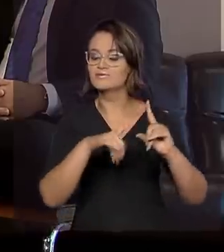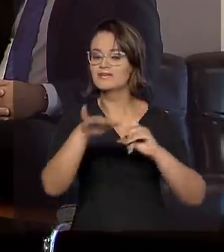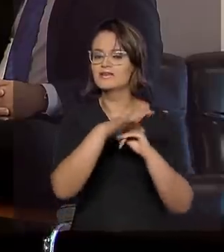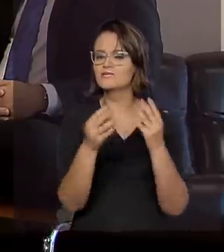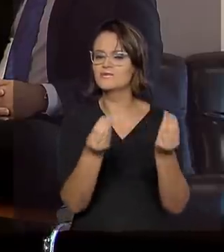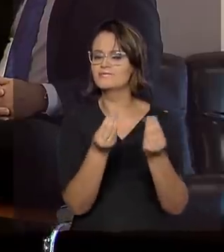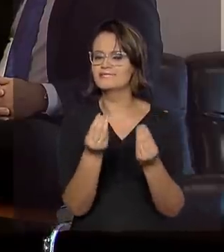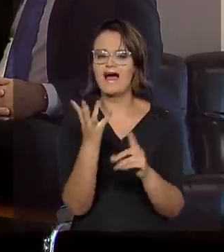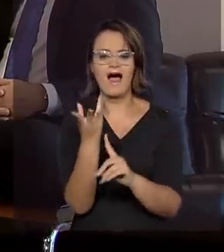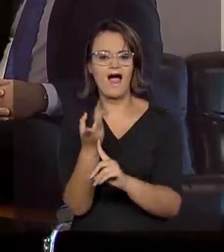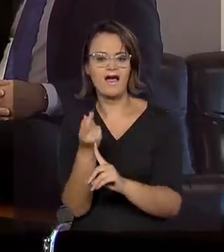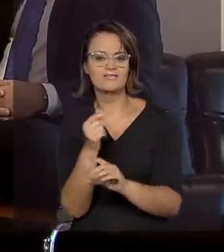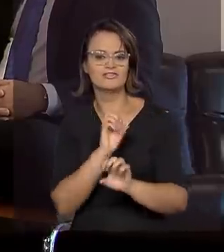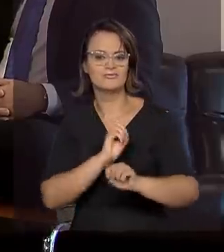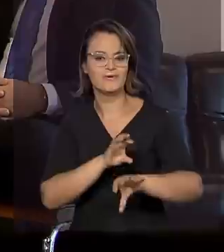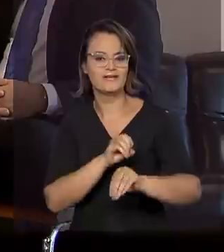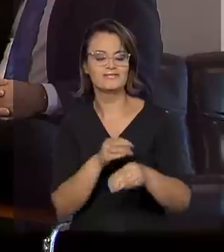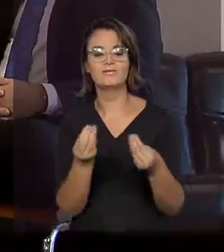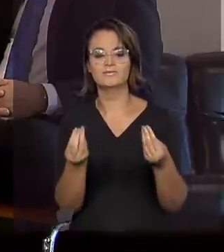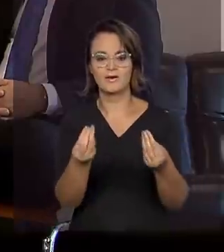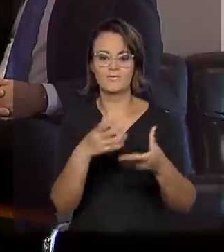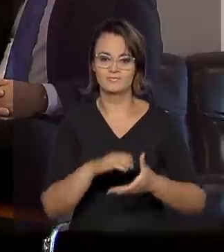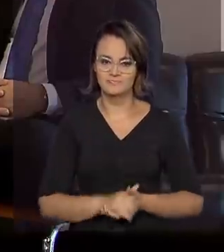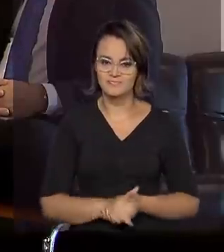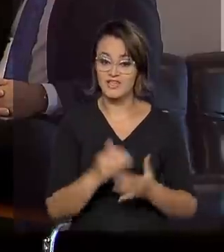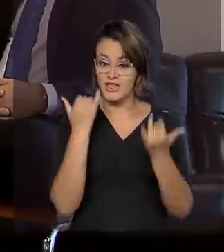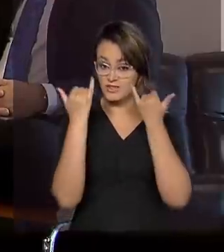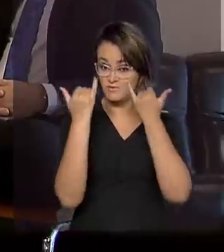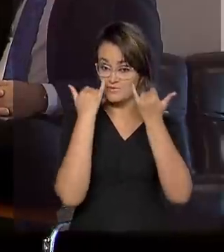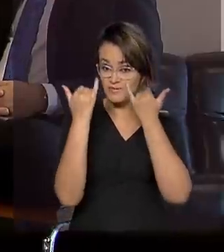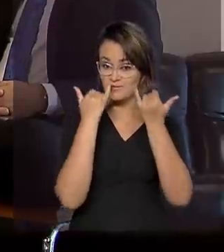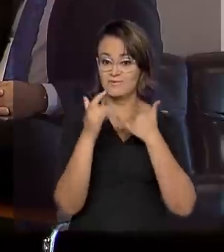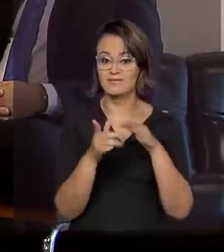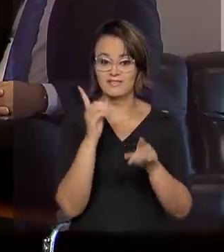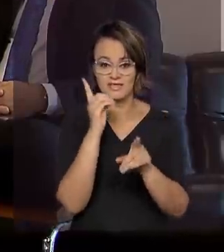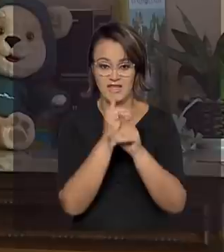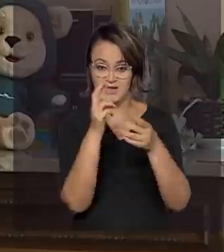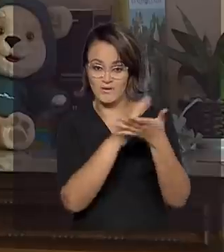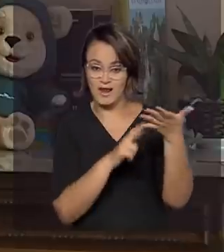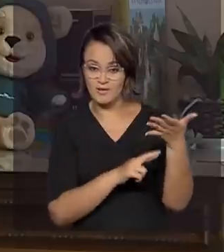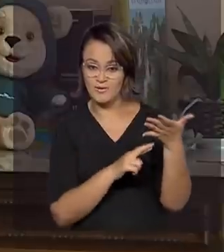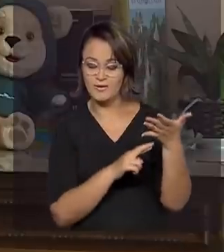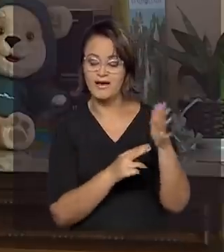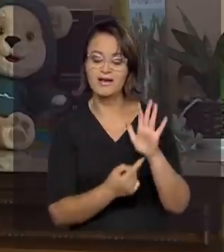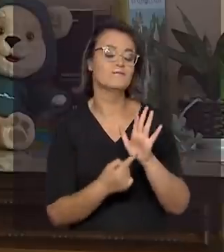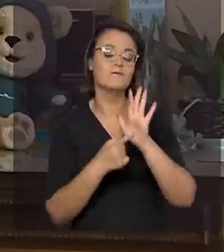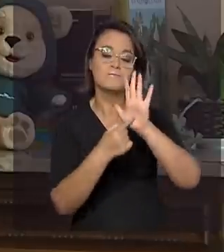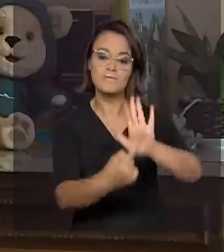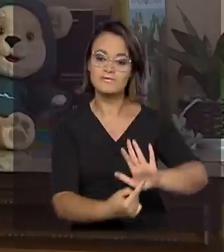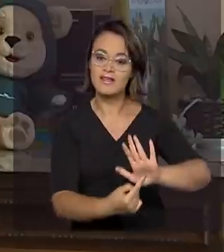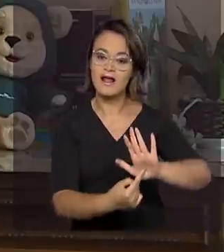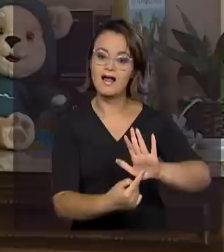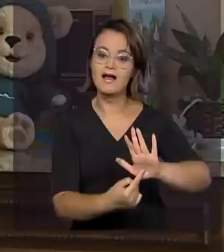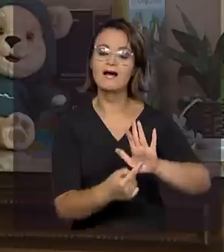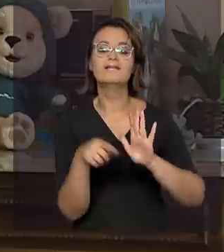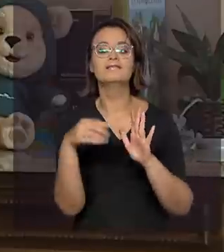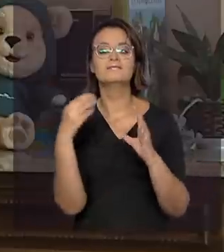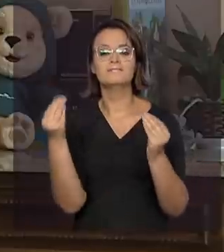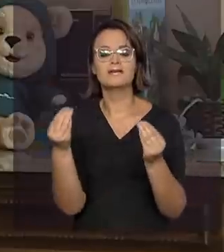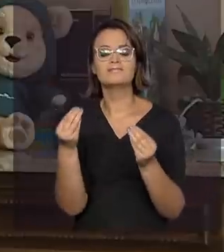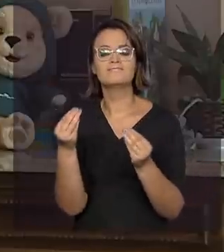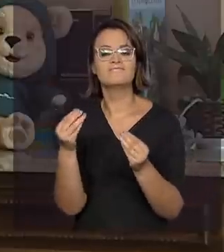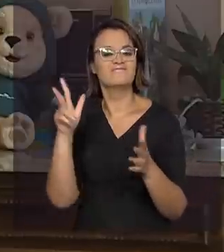da arte da alfabetização e essas informações contidas no relatório vão servir para